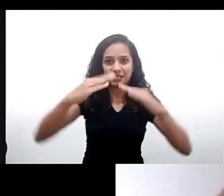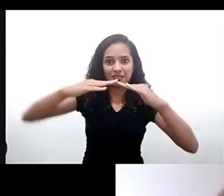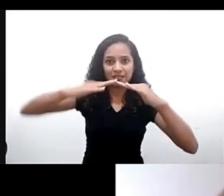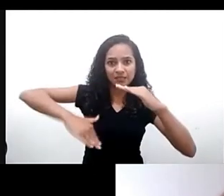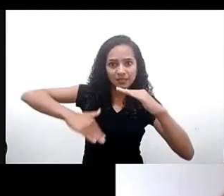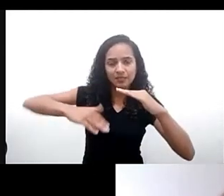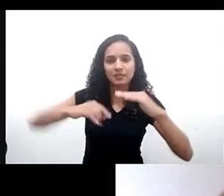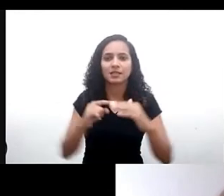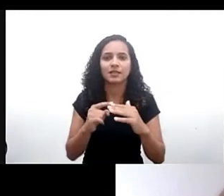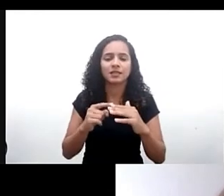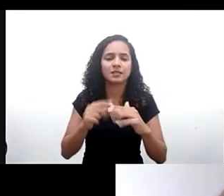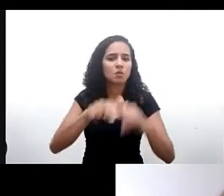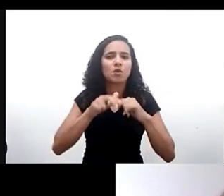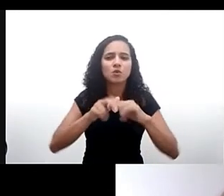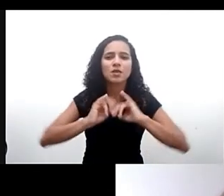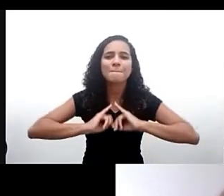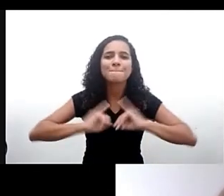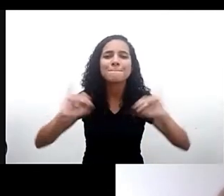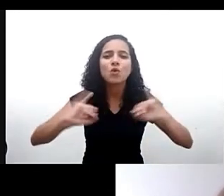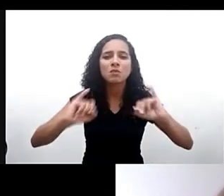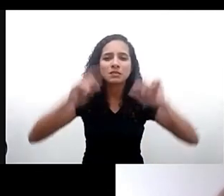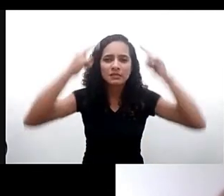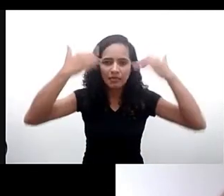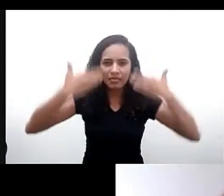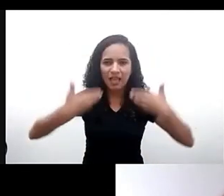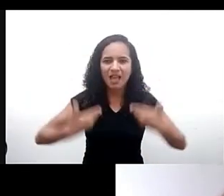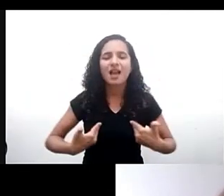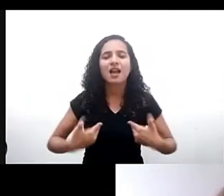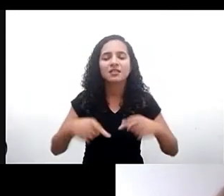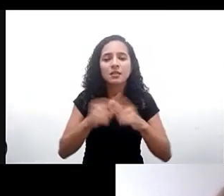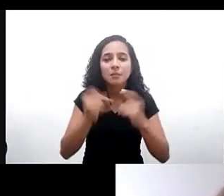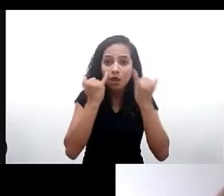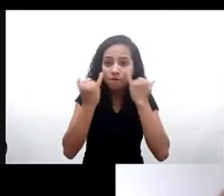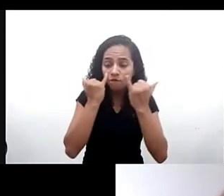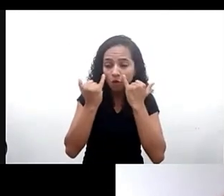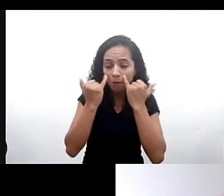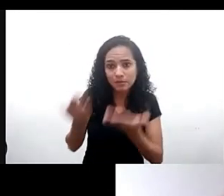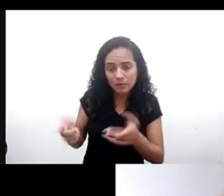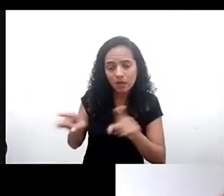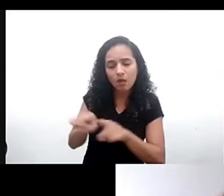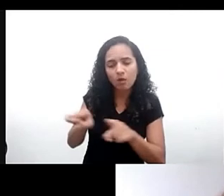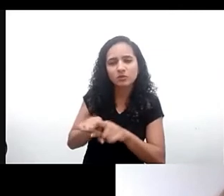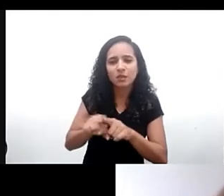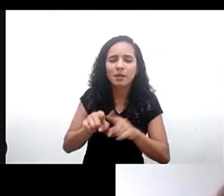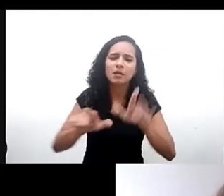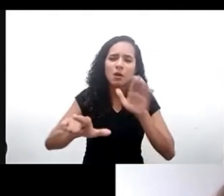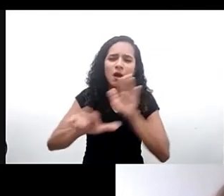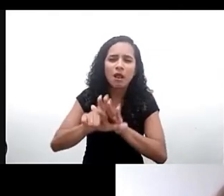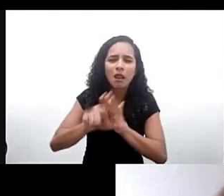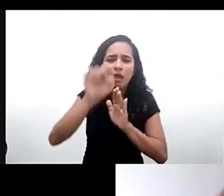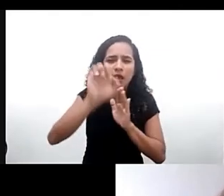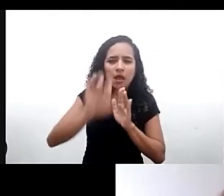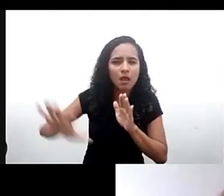publicidades a proteção de dados e a lei de proteção de dados europeia também